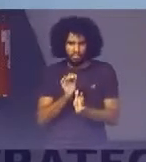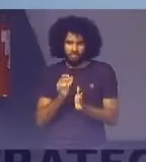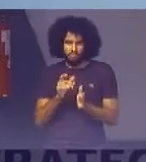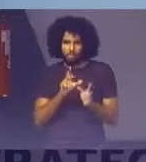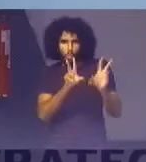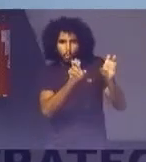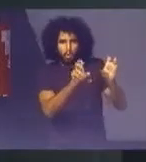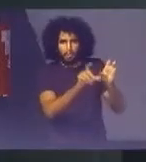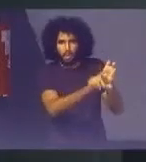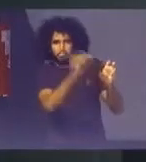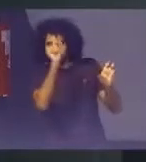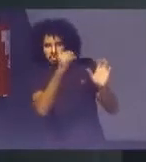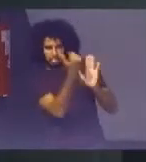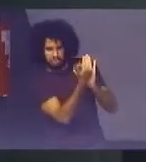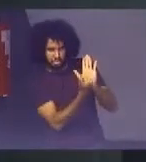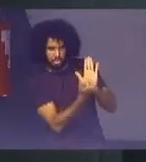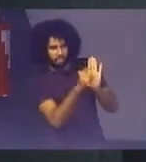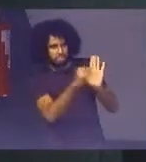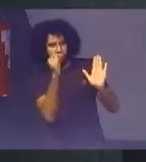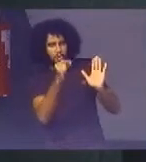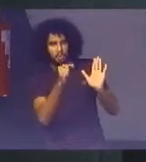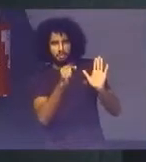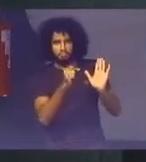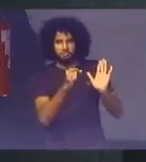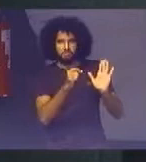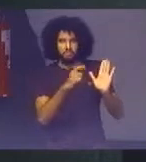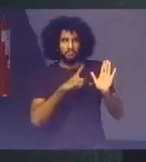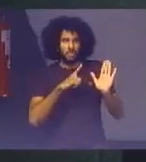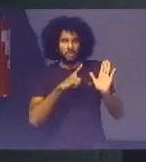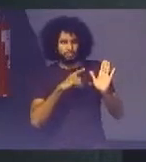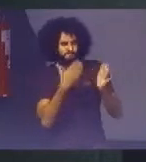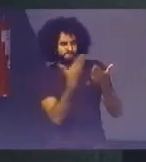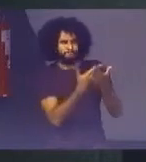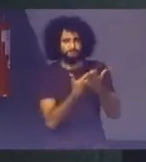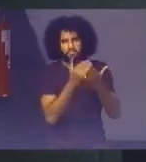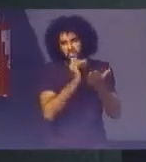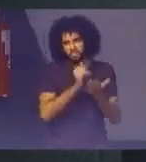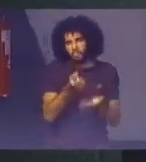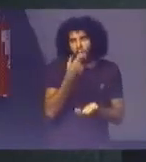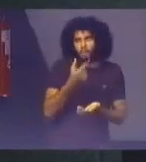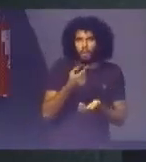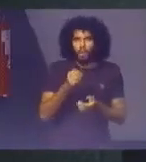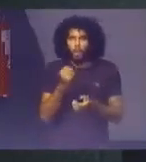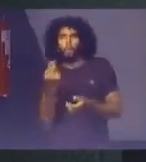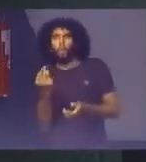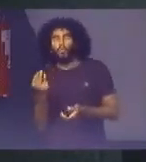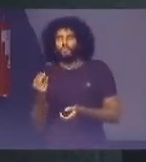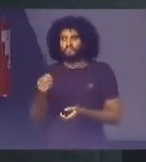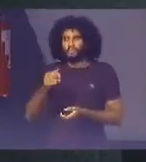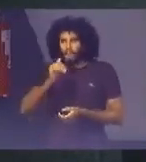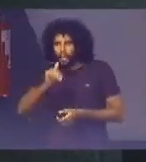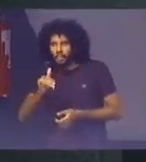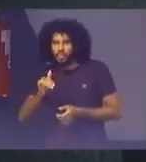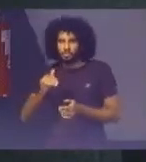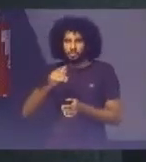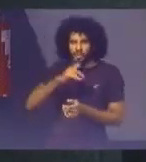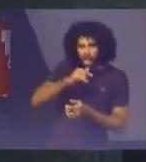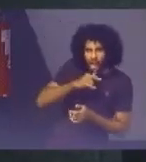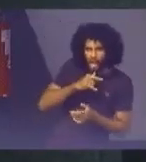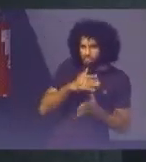tema Lá da tabela Pega lá um assunto Vou estudar medicamento Vou estudar energia Vou estudar água Consumo de água Seja lá o que for